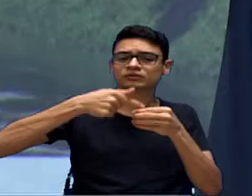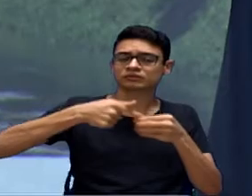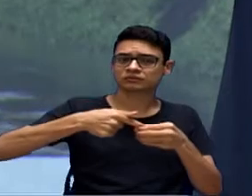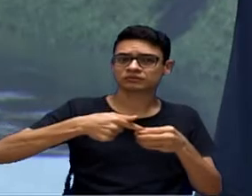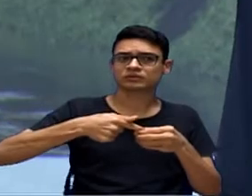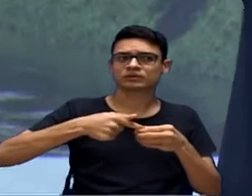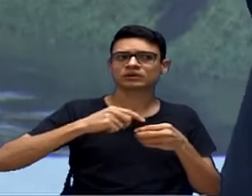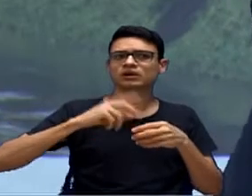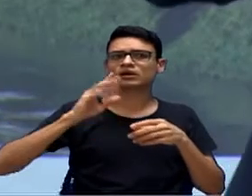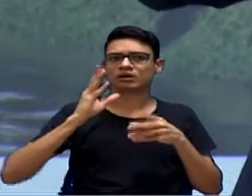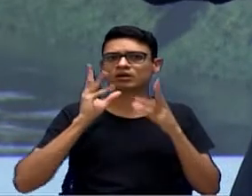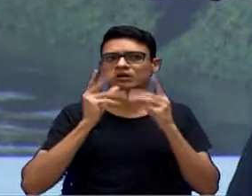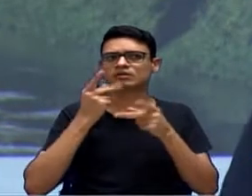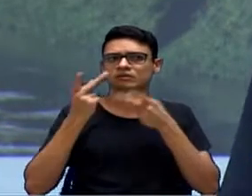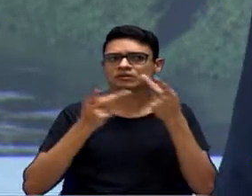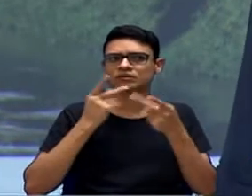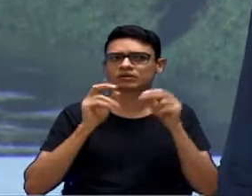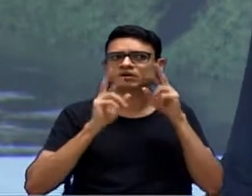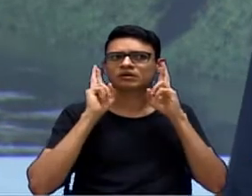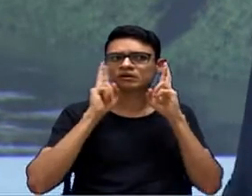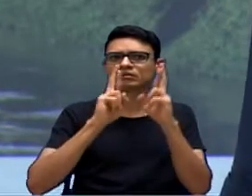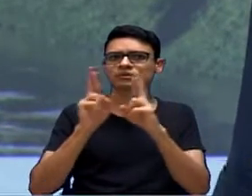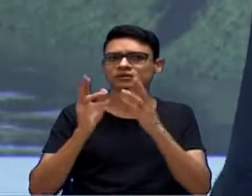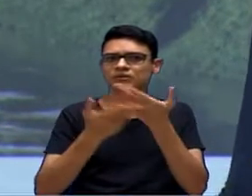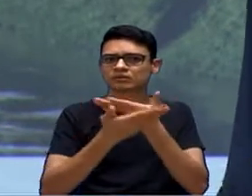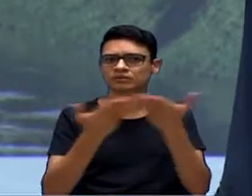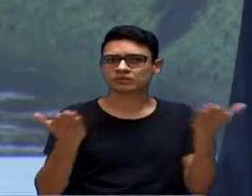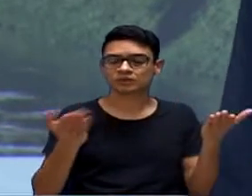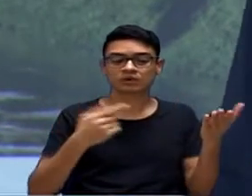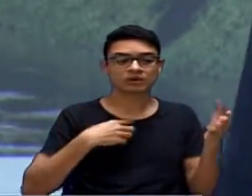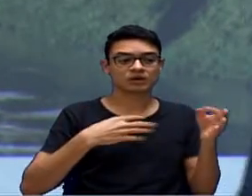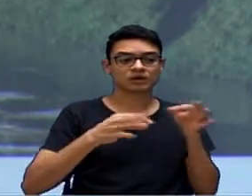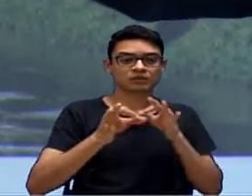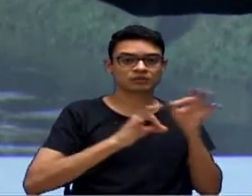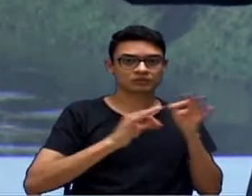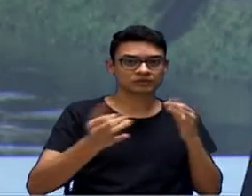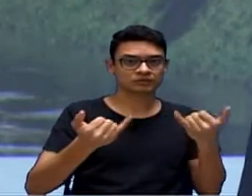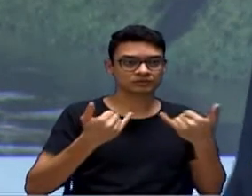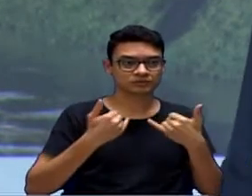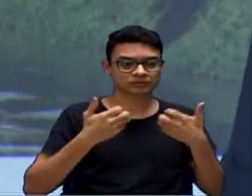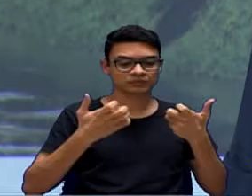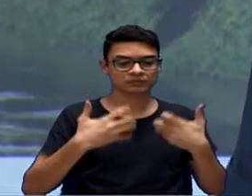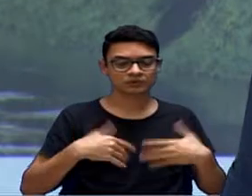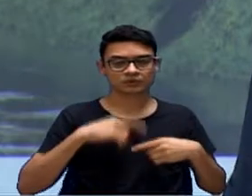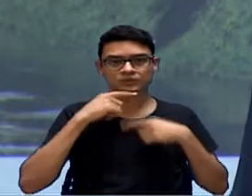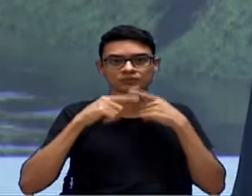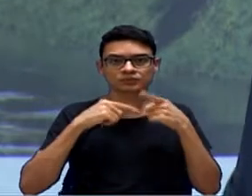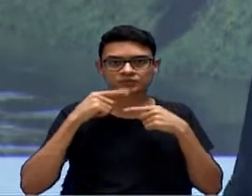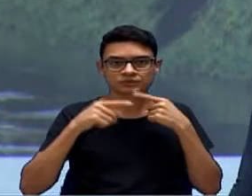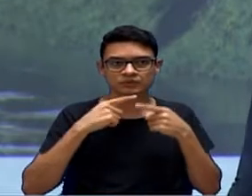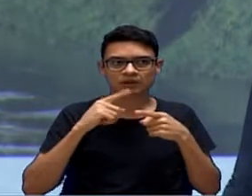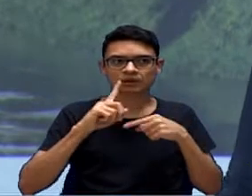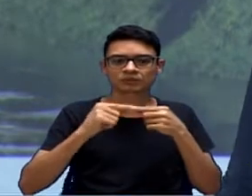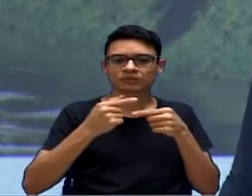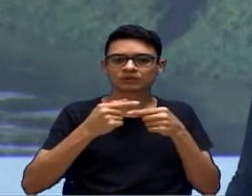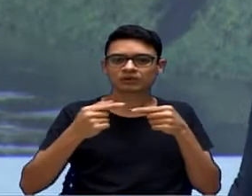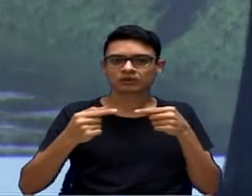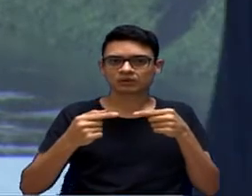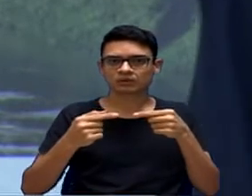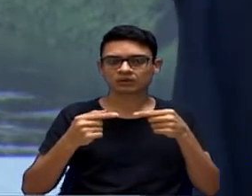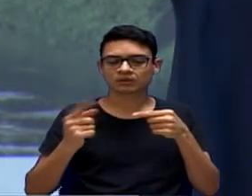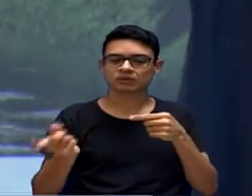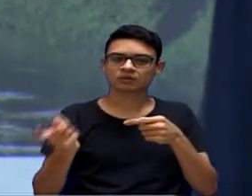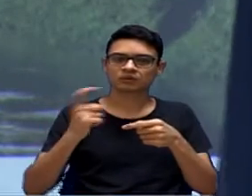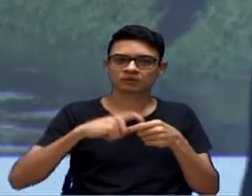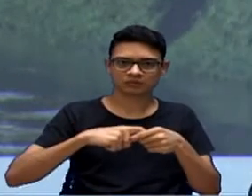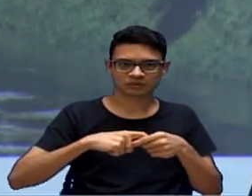aqui, e não pude defender, nem falar do projeto, vai vir para a próxima sessão, mas uma mãe chorando lá, que a